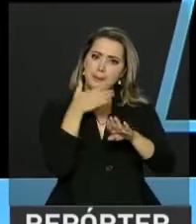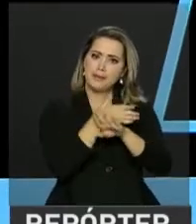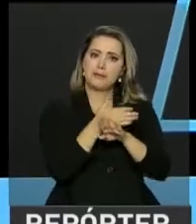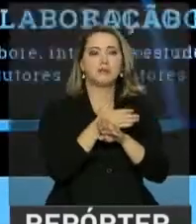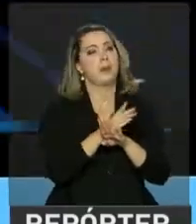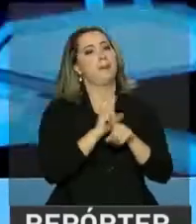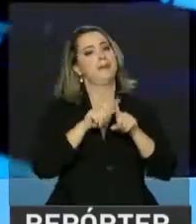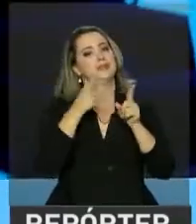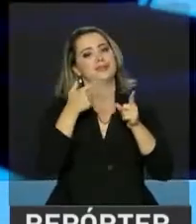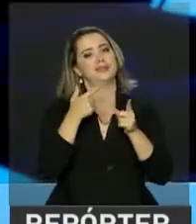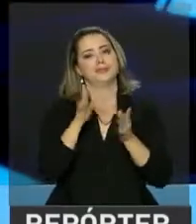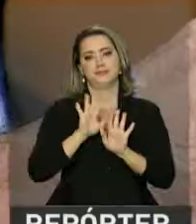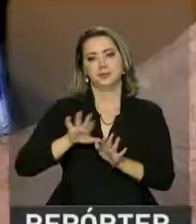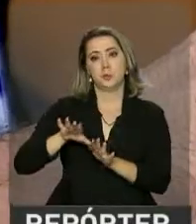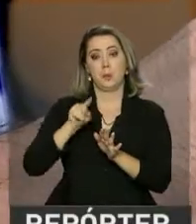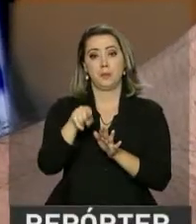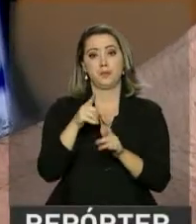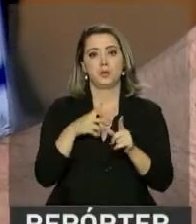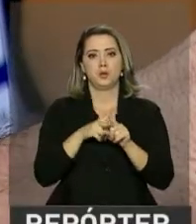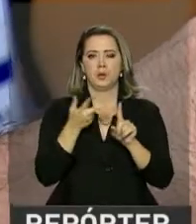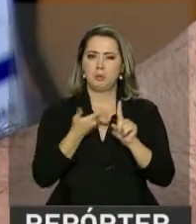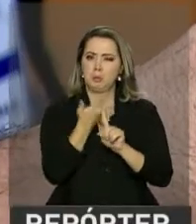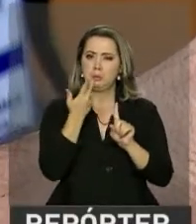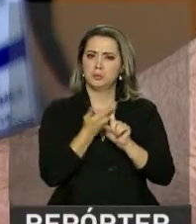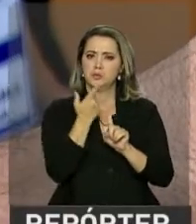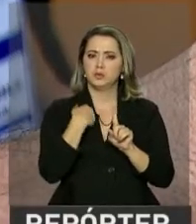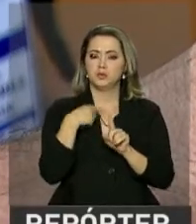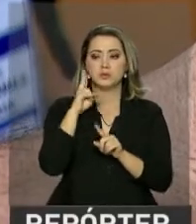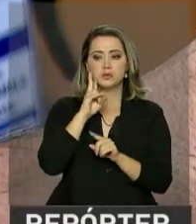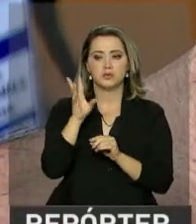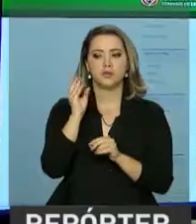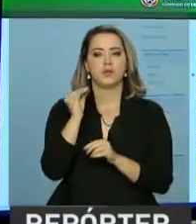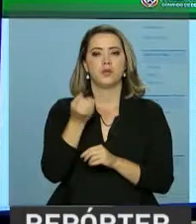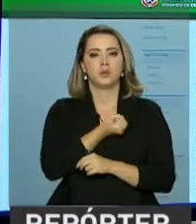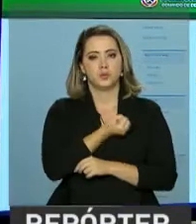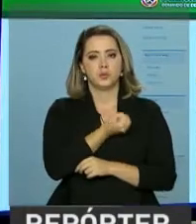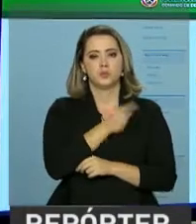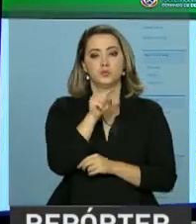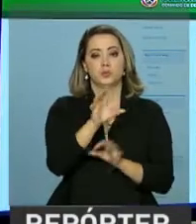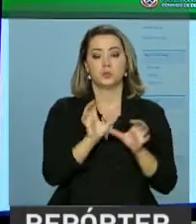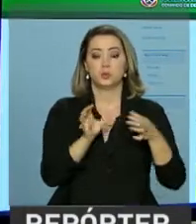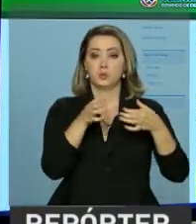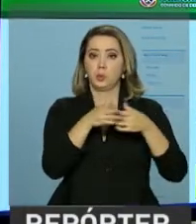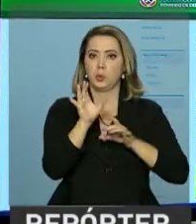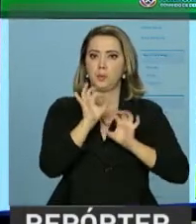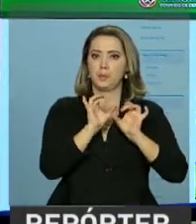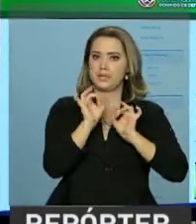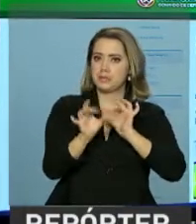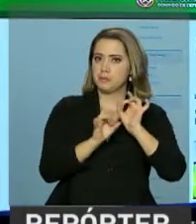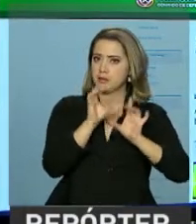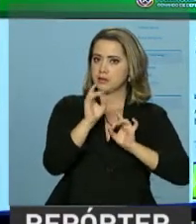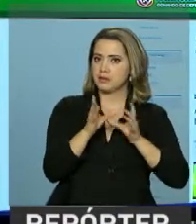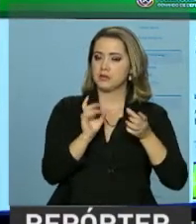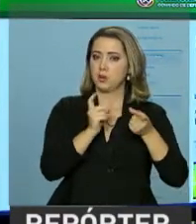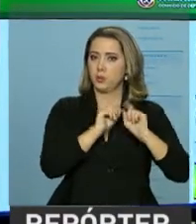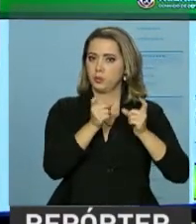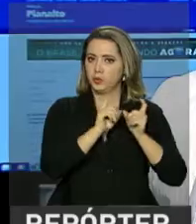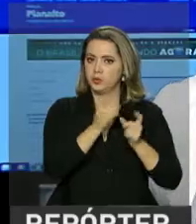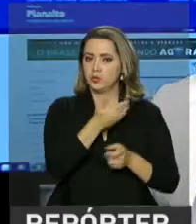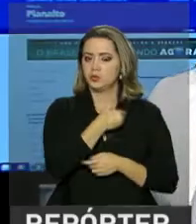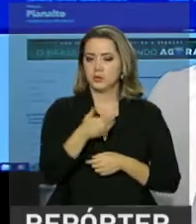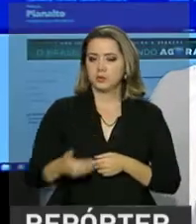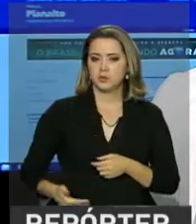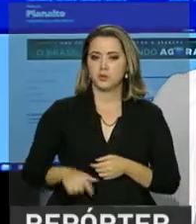Os dados são do Centro de Tratamento de Incidentes de Segurança de Redes de Computadores da Administração Pública Federal.